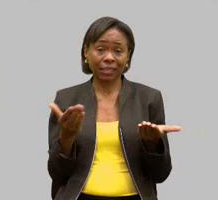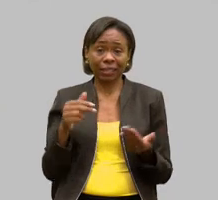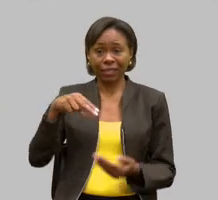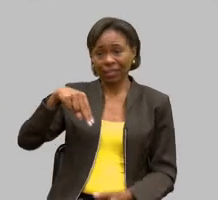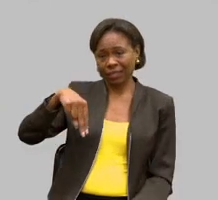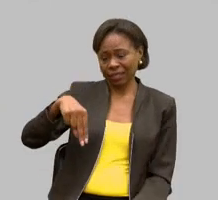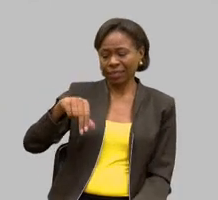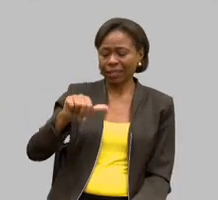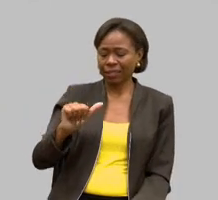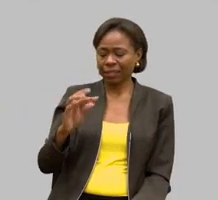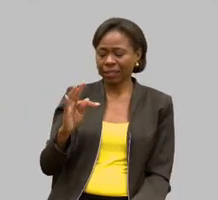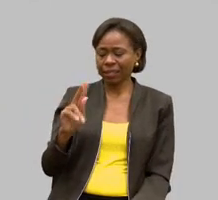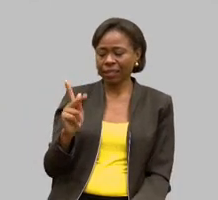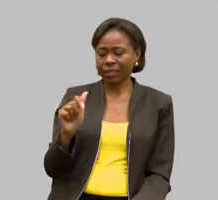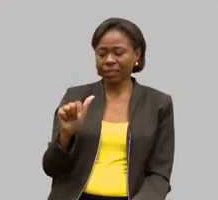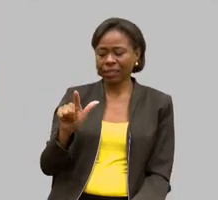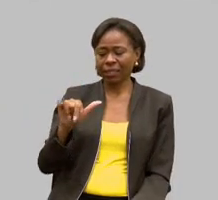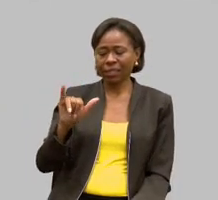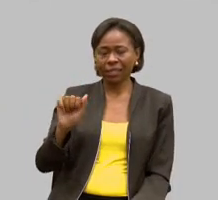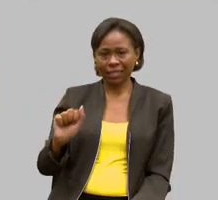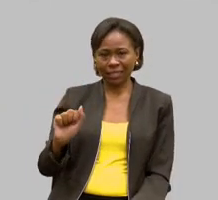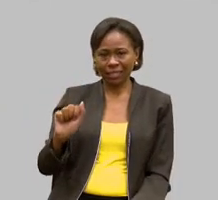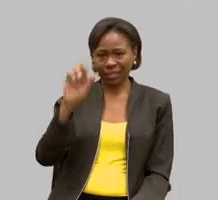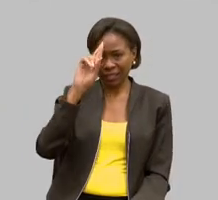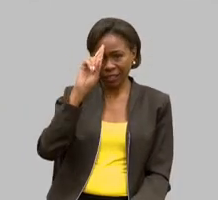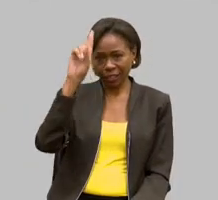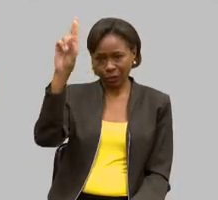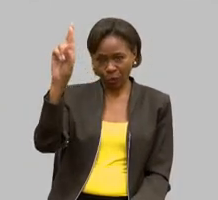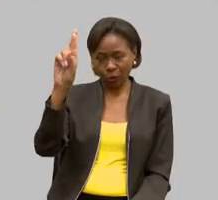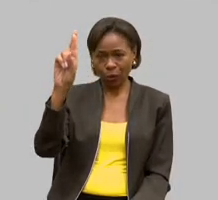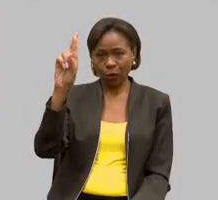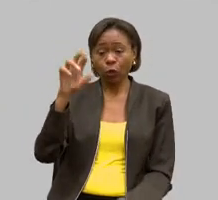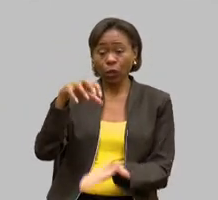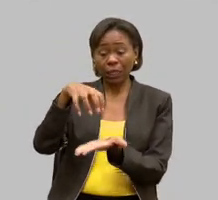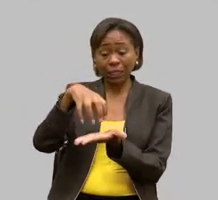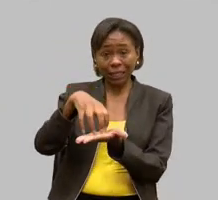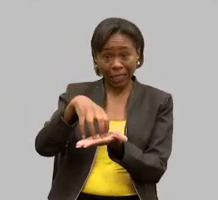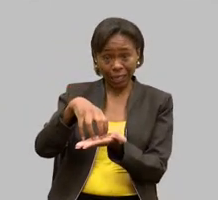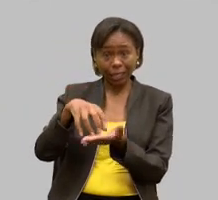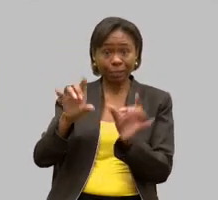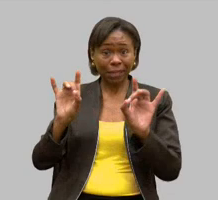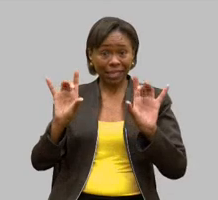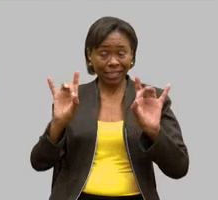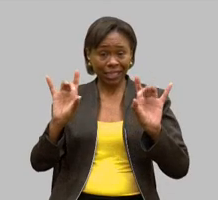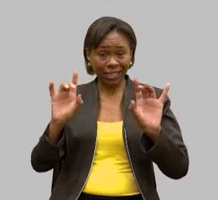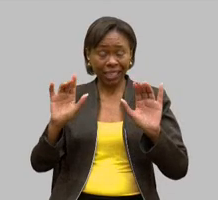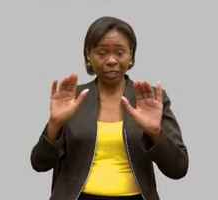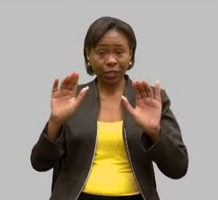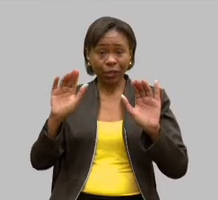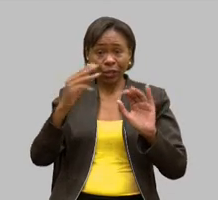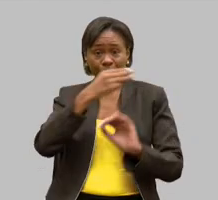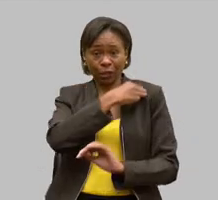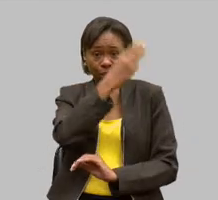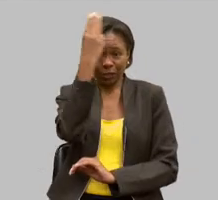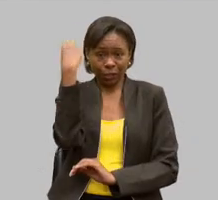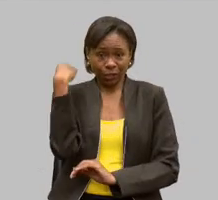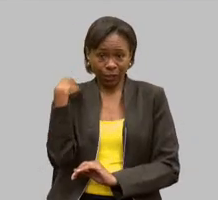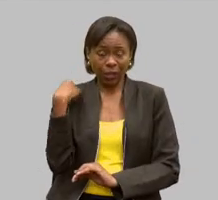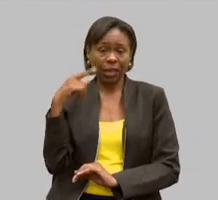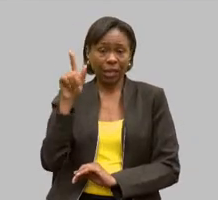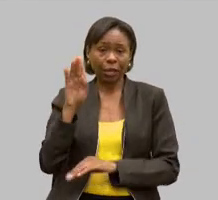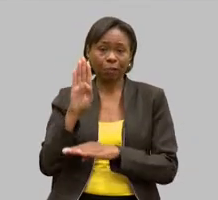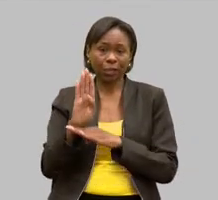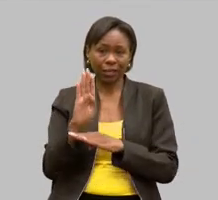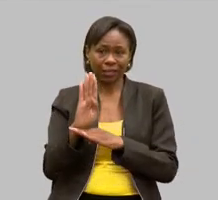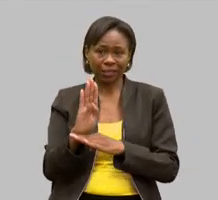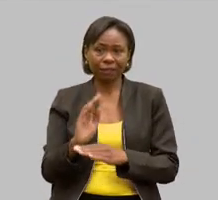Inês da Costa diretora do centro especializado Nossa Senhora da Assunção Betim a palavra Natália